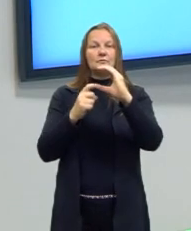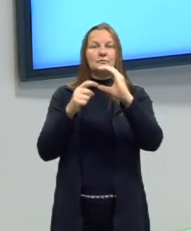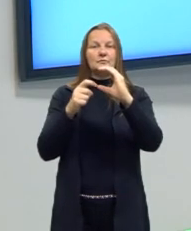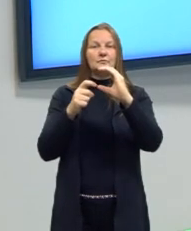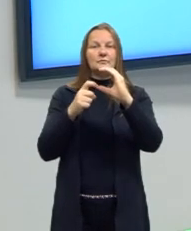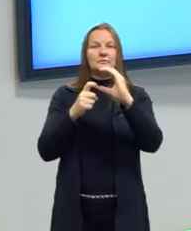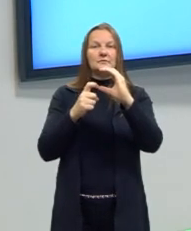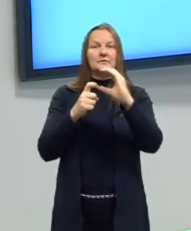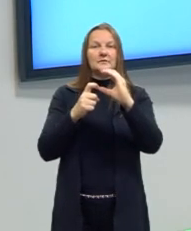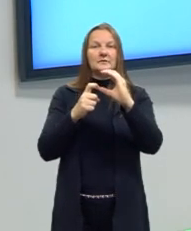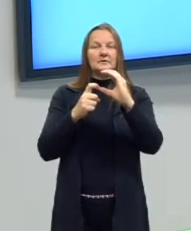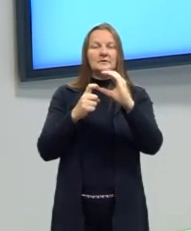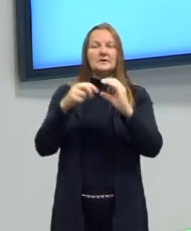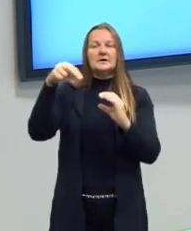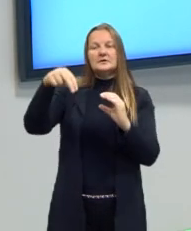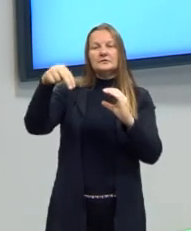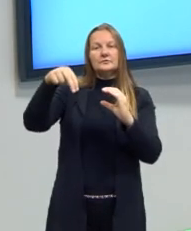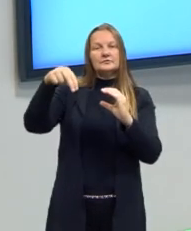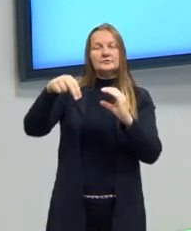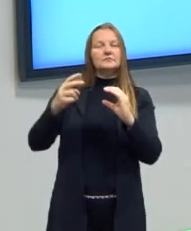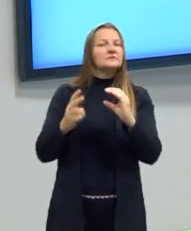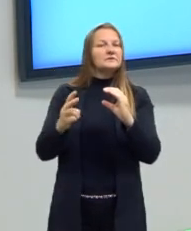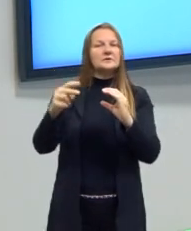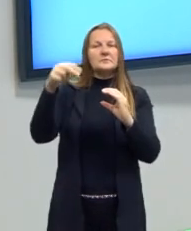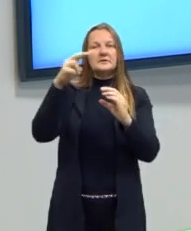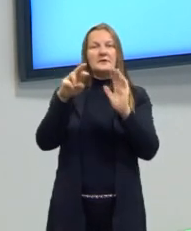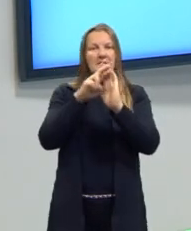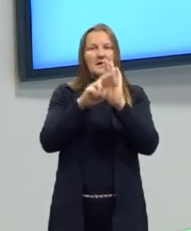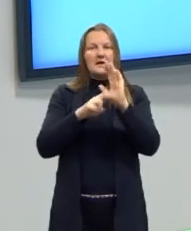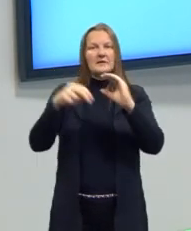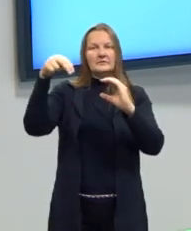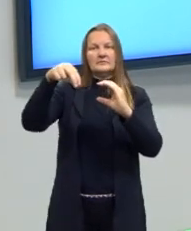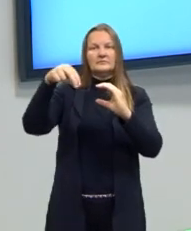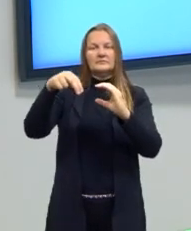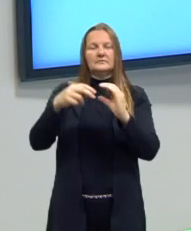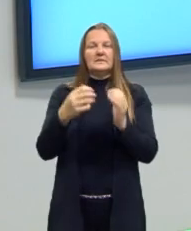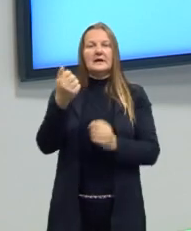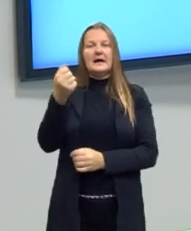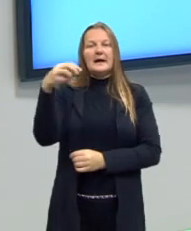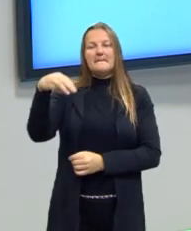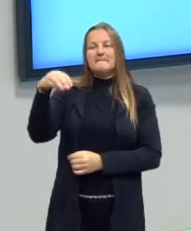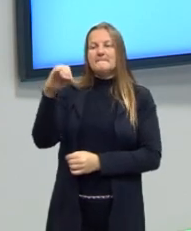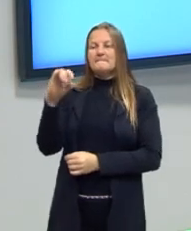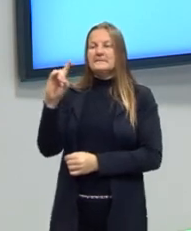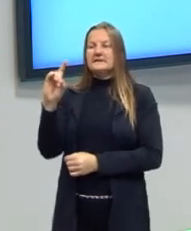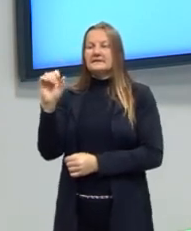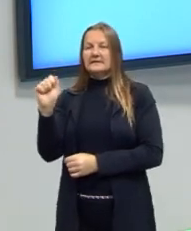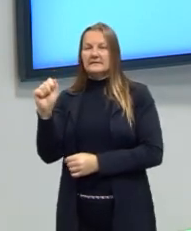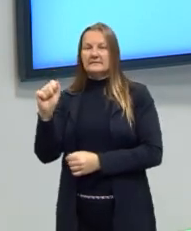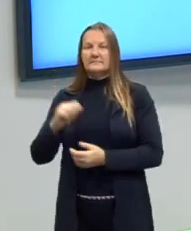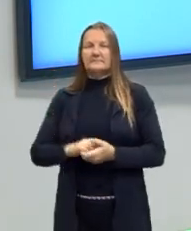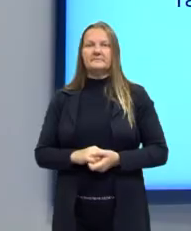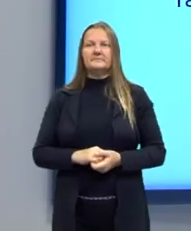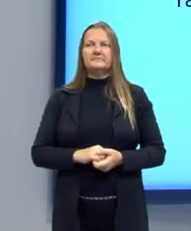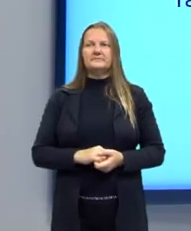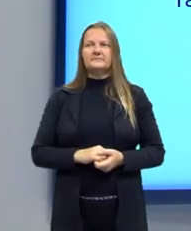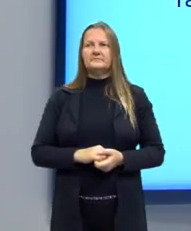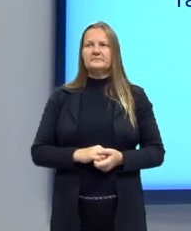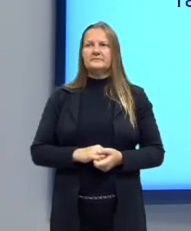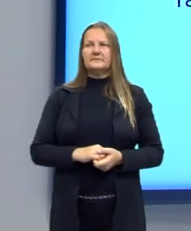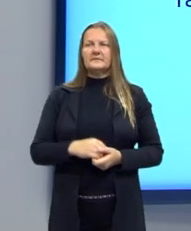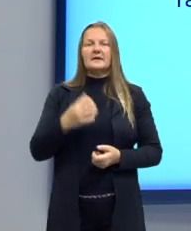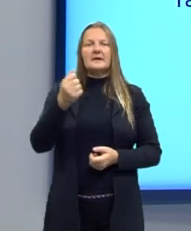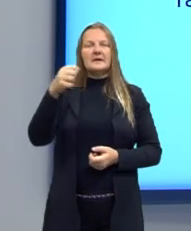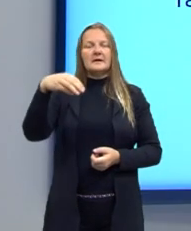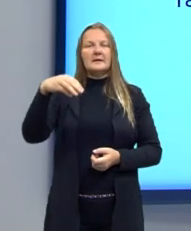carbonila, a gente tem o nitrogênio. Então, este é o grupo funcional da amida. No mesmo caso das aminas, eu posso ter